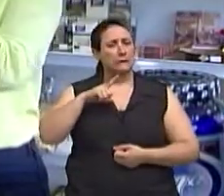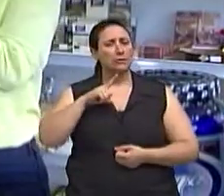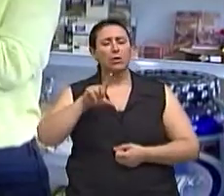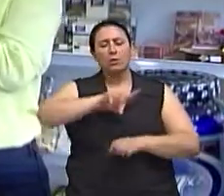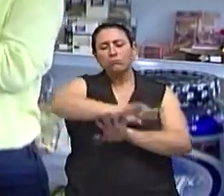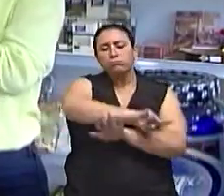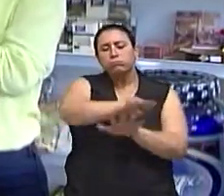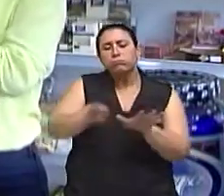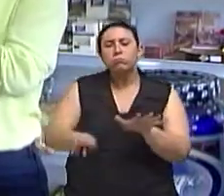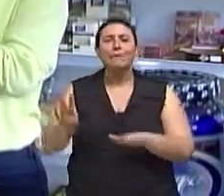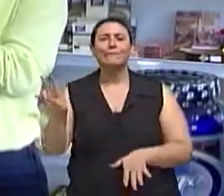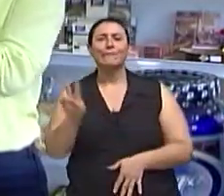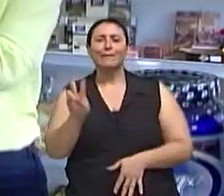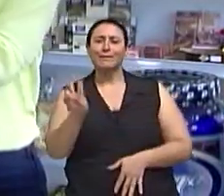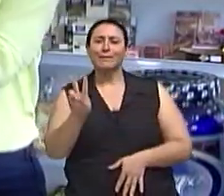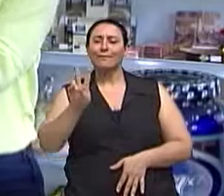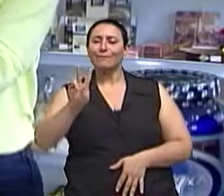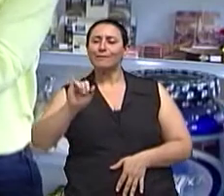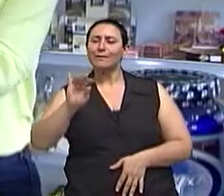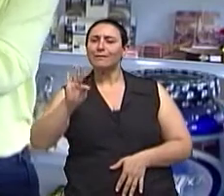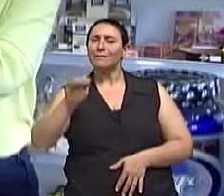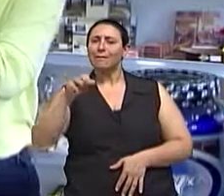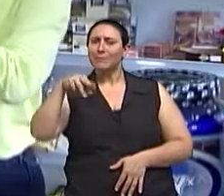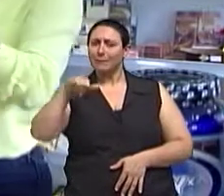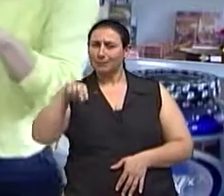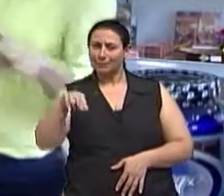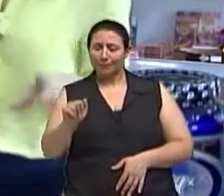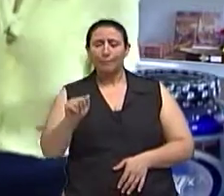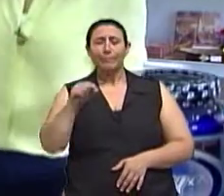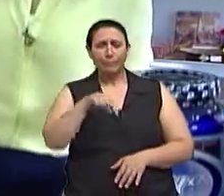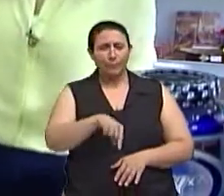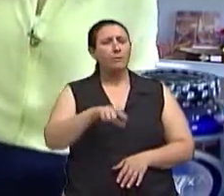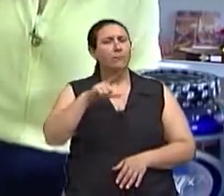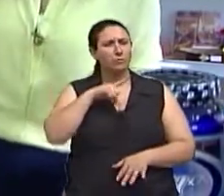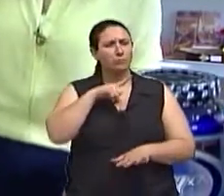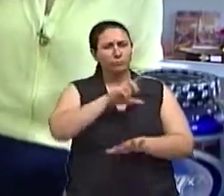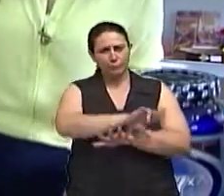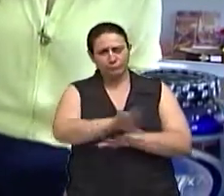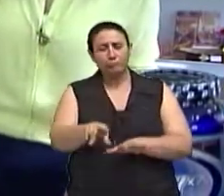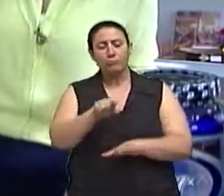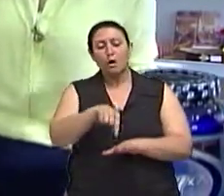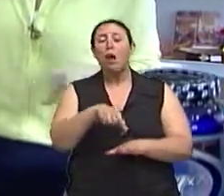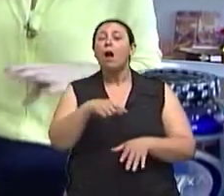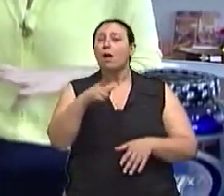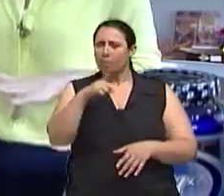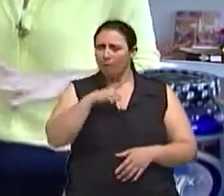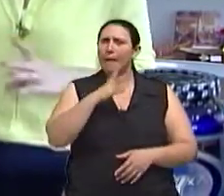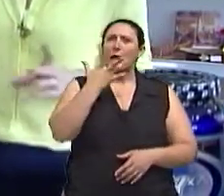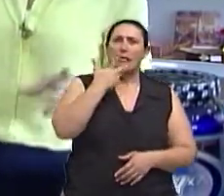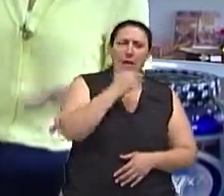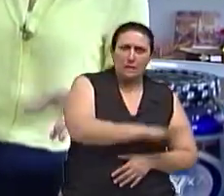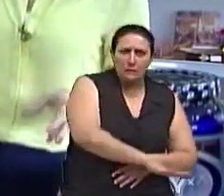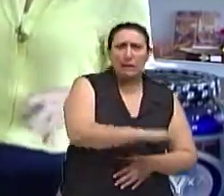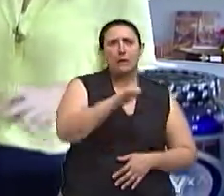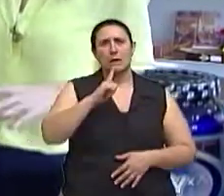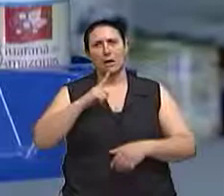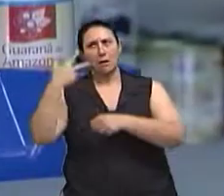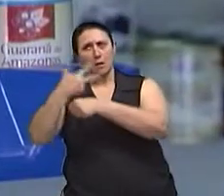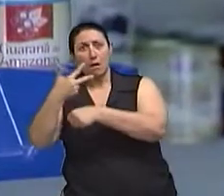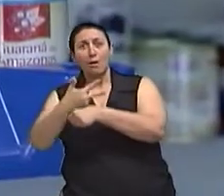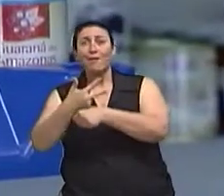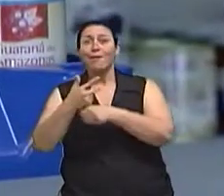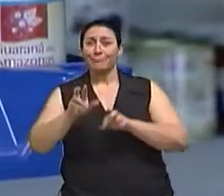mais indicado para o adulto, que é diferente do multivitamínico utilizado para a criança, porque as dosagens são diferentes.